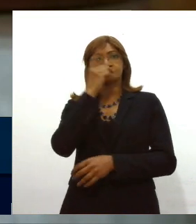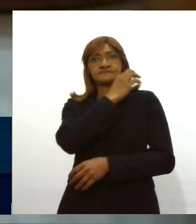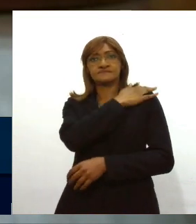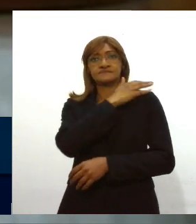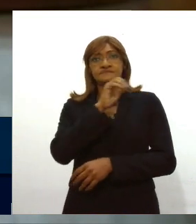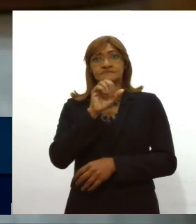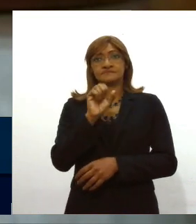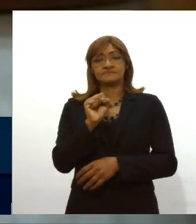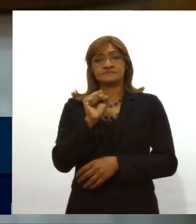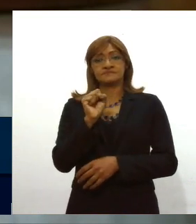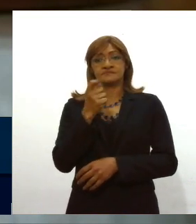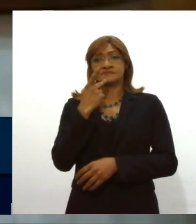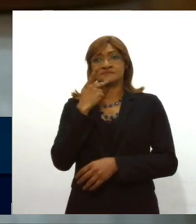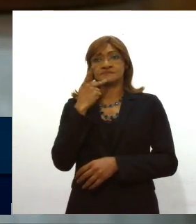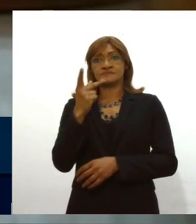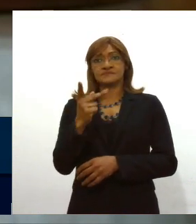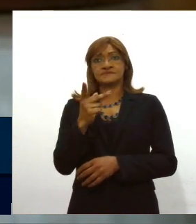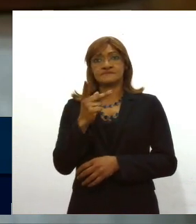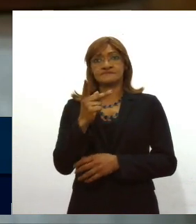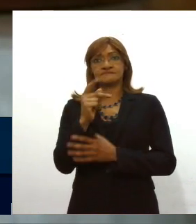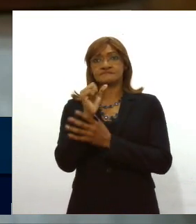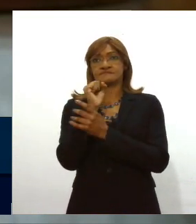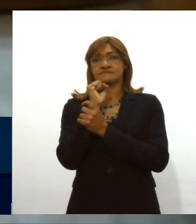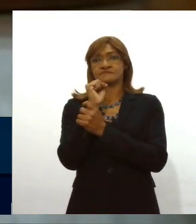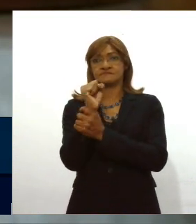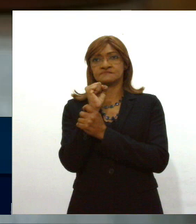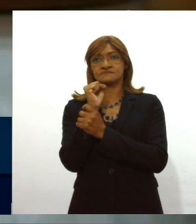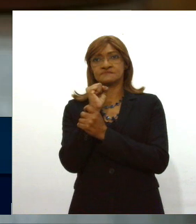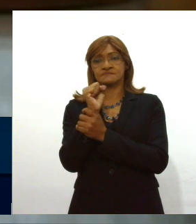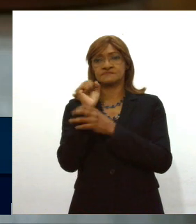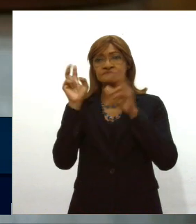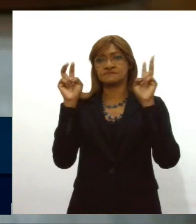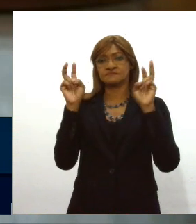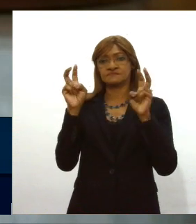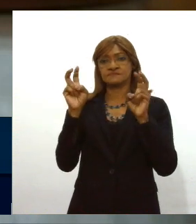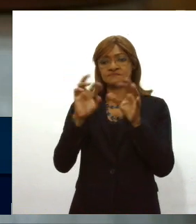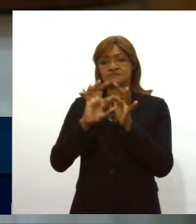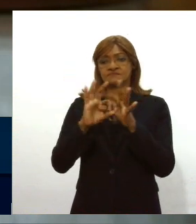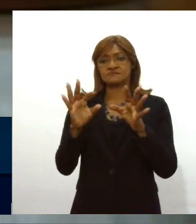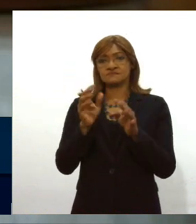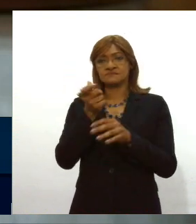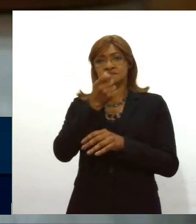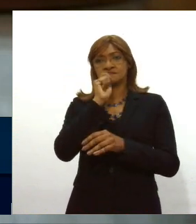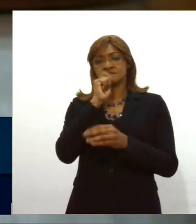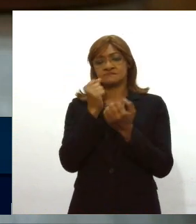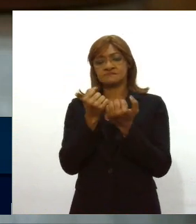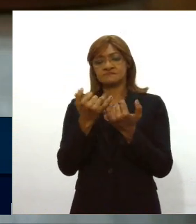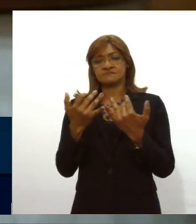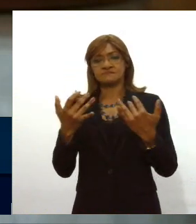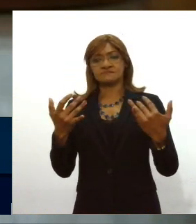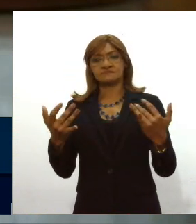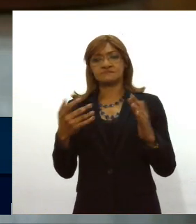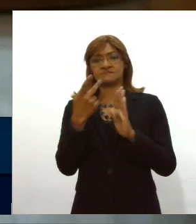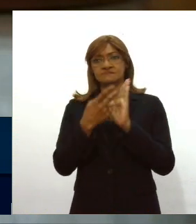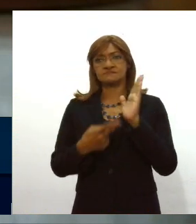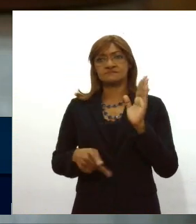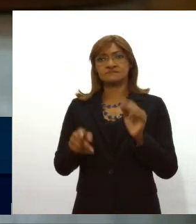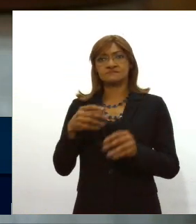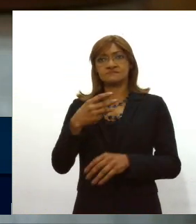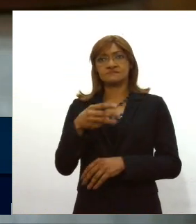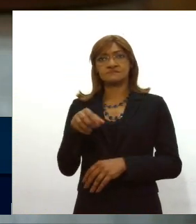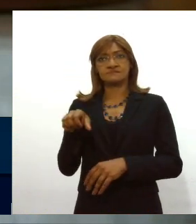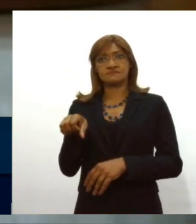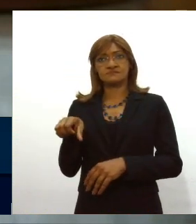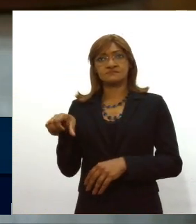fala da causa com propriedade. A gente falar em liberação de plantio de maconha, esse PL 399, um